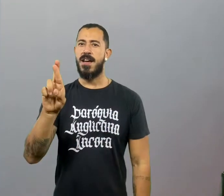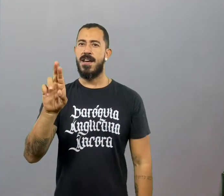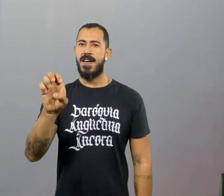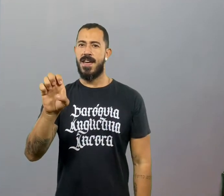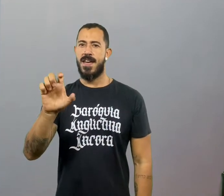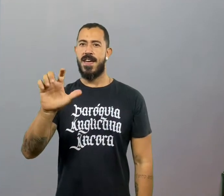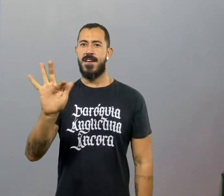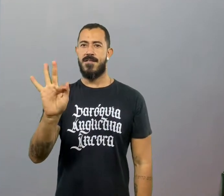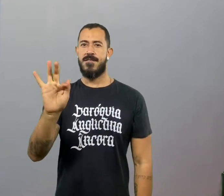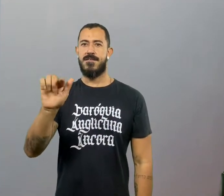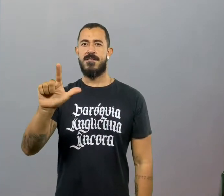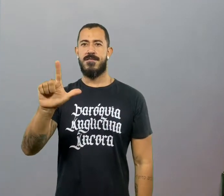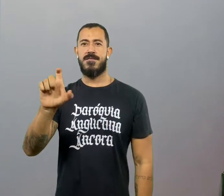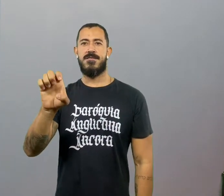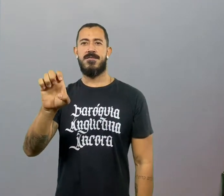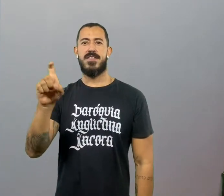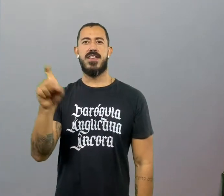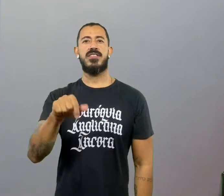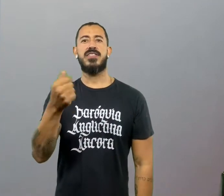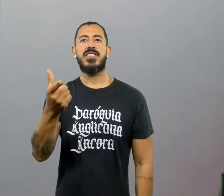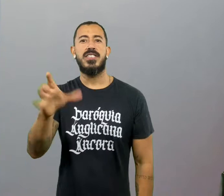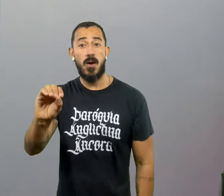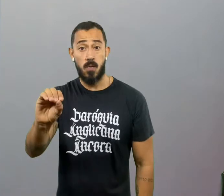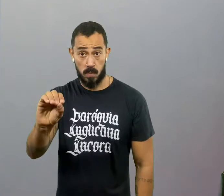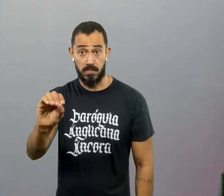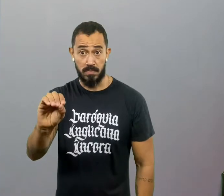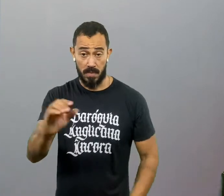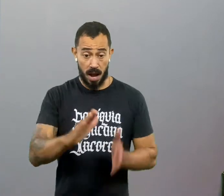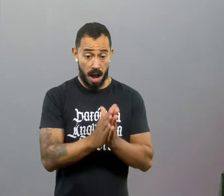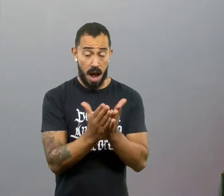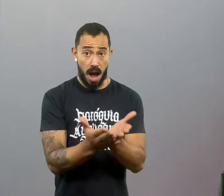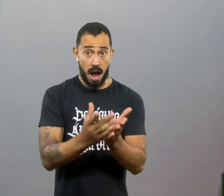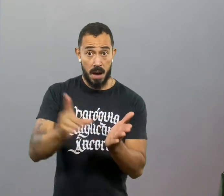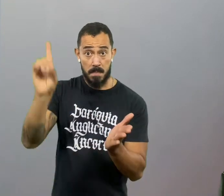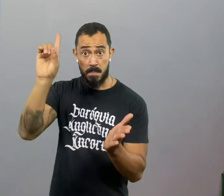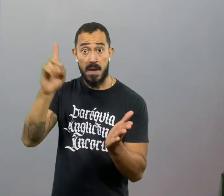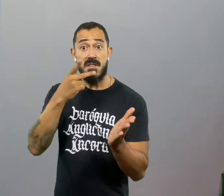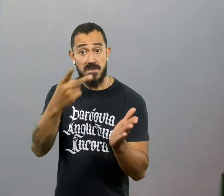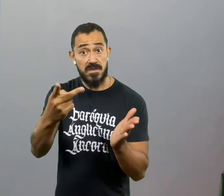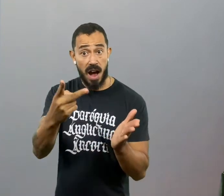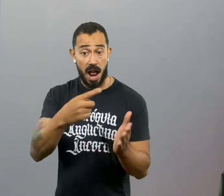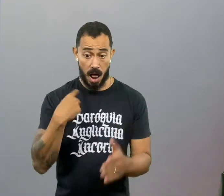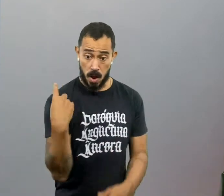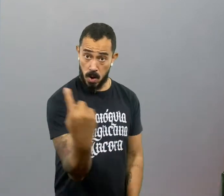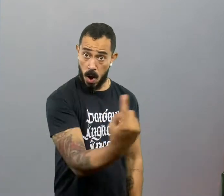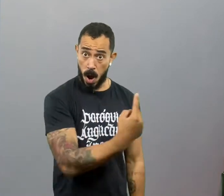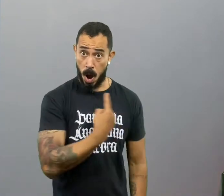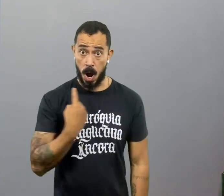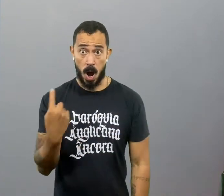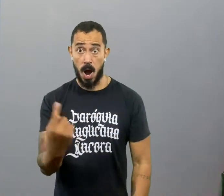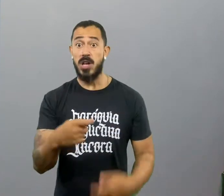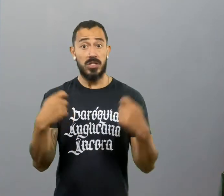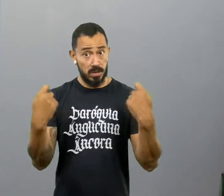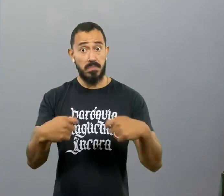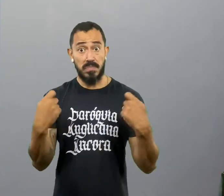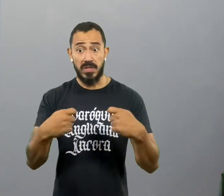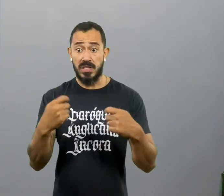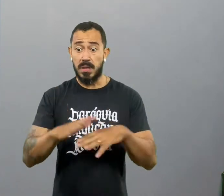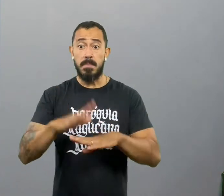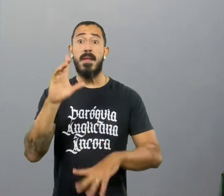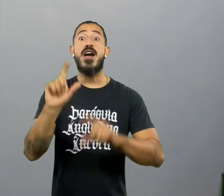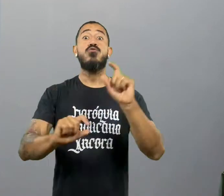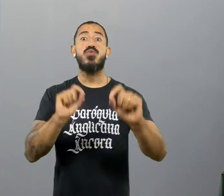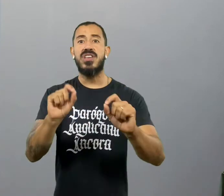Bíblia chega a dizer que se você quer ter uma boa vida, você precisa frequentar mais velórios do que